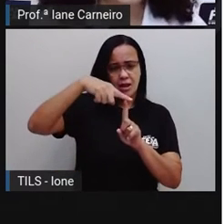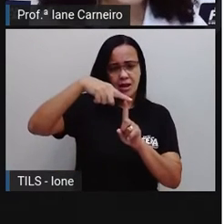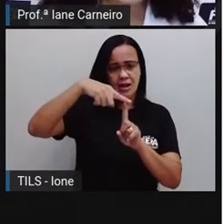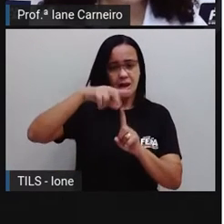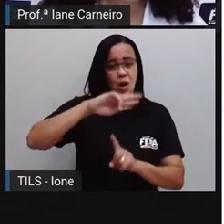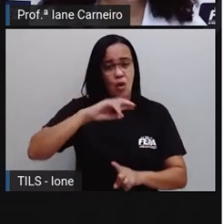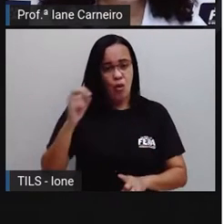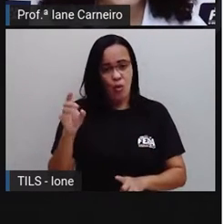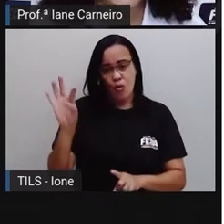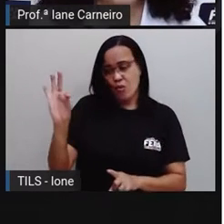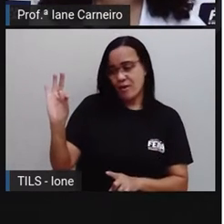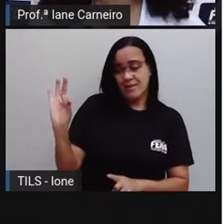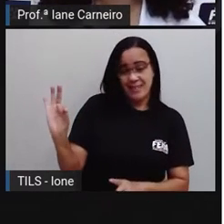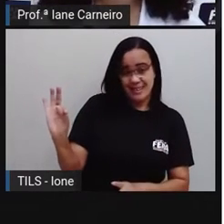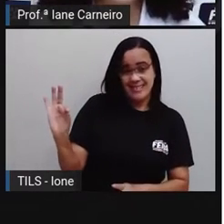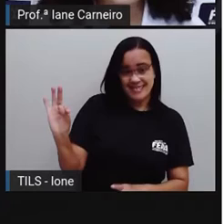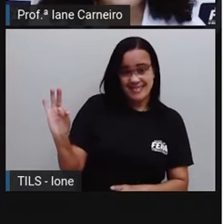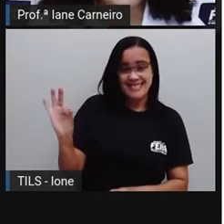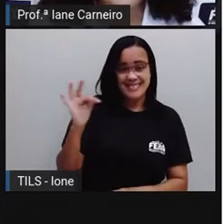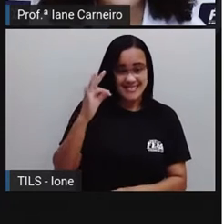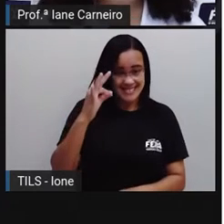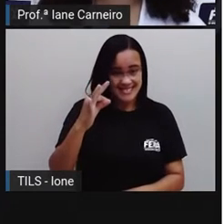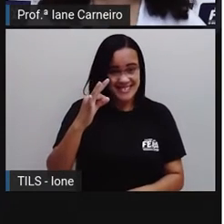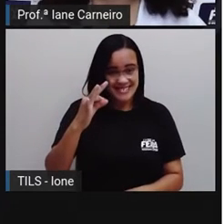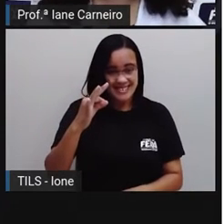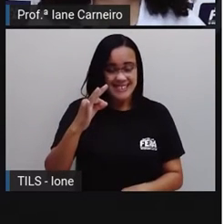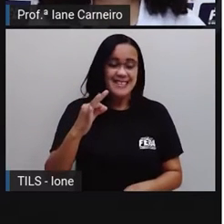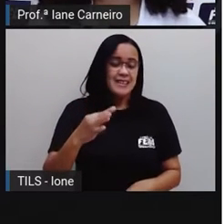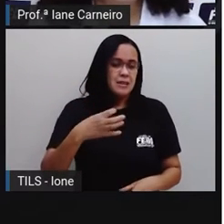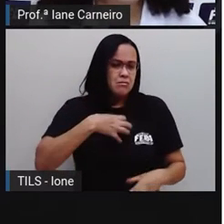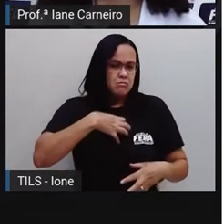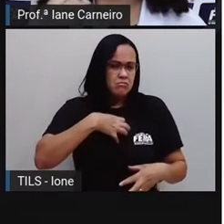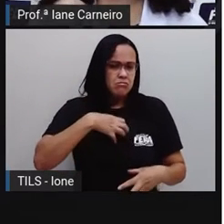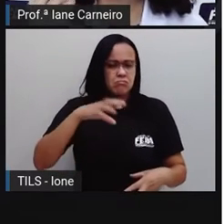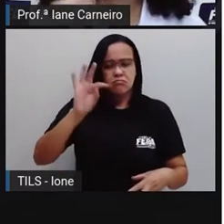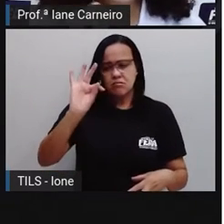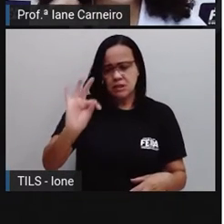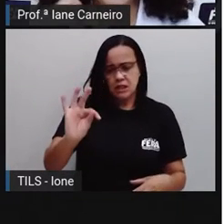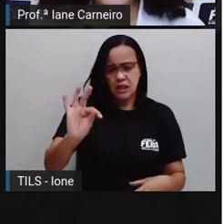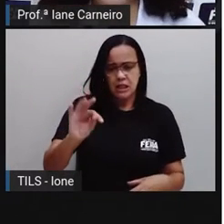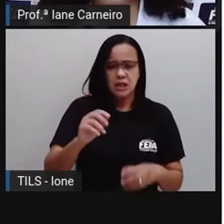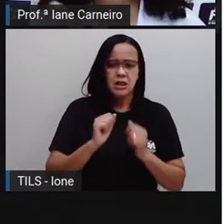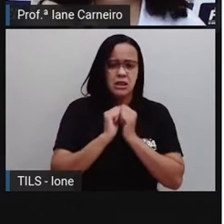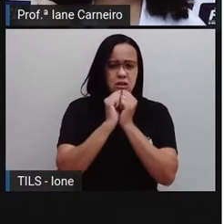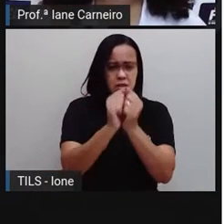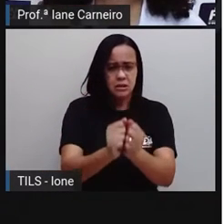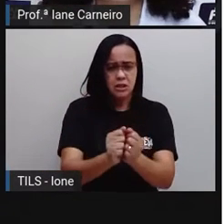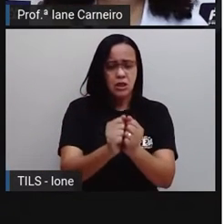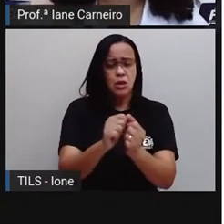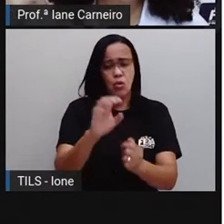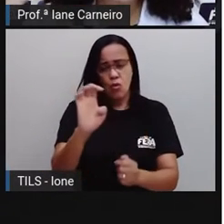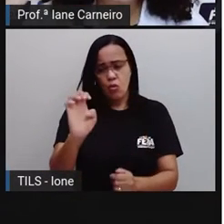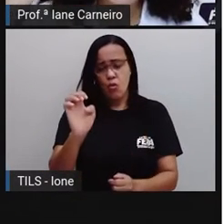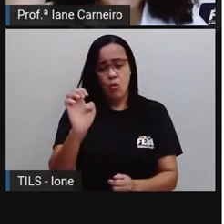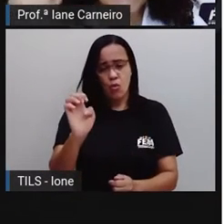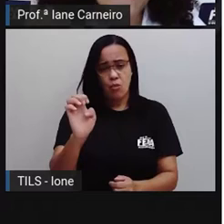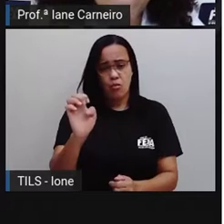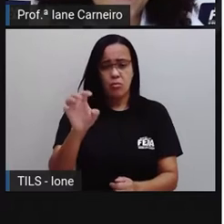olha o tempo, tem o som do T, né? O T junto com o E, ó, o som que faz, ó,